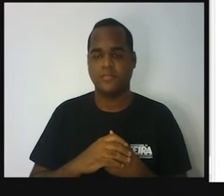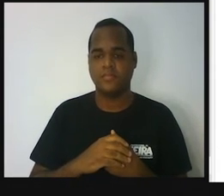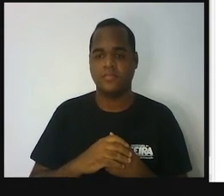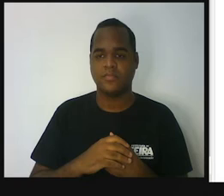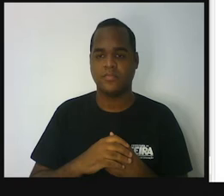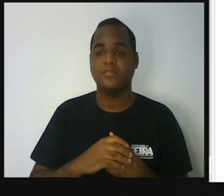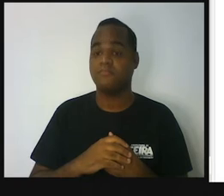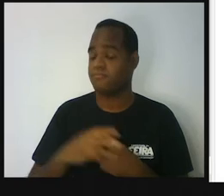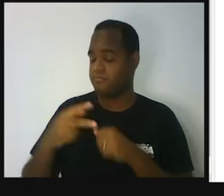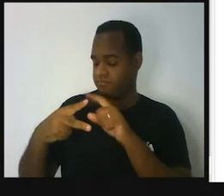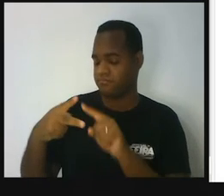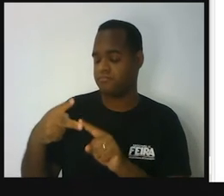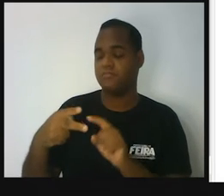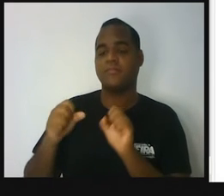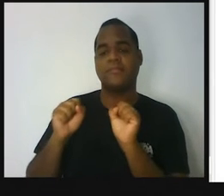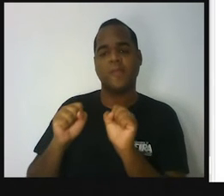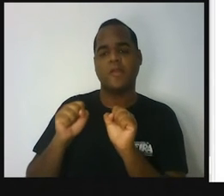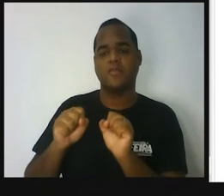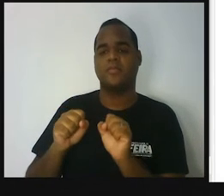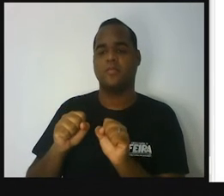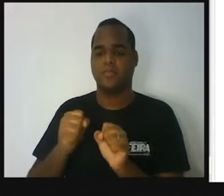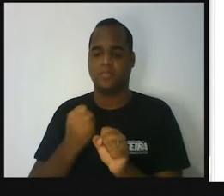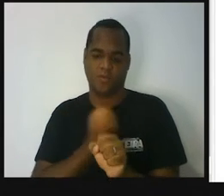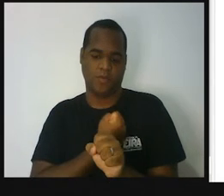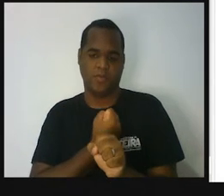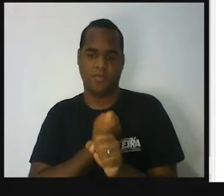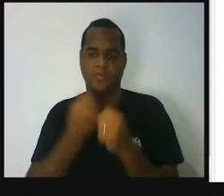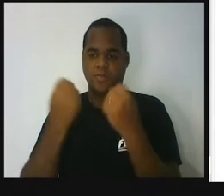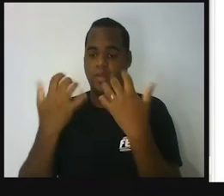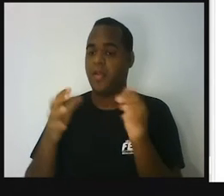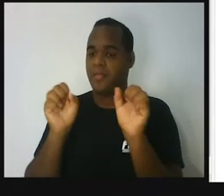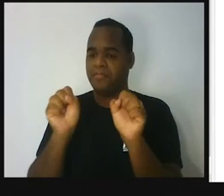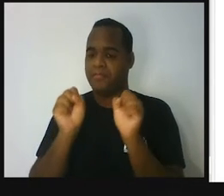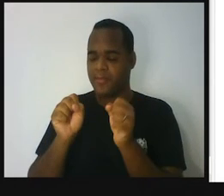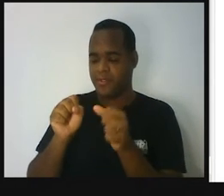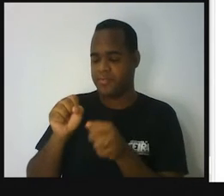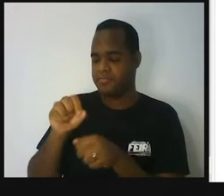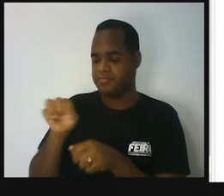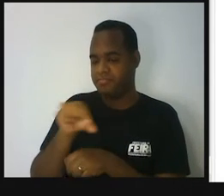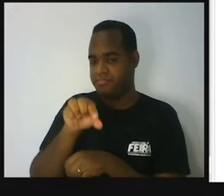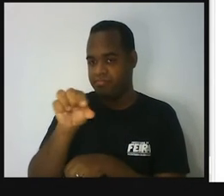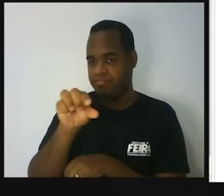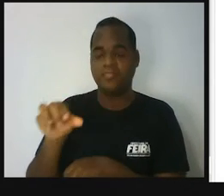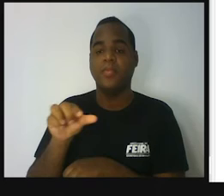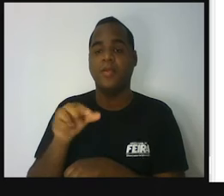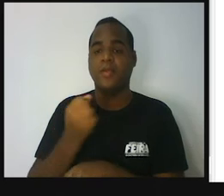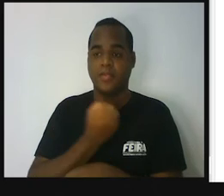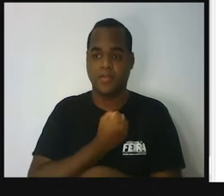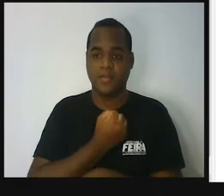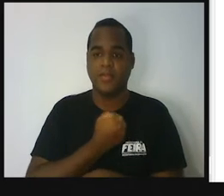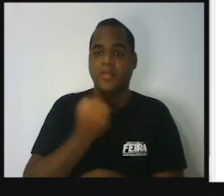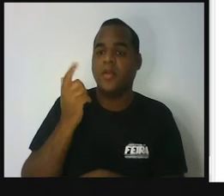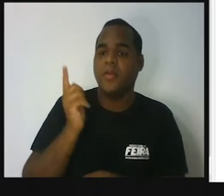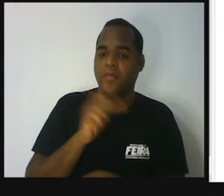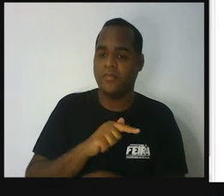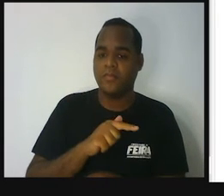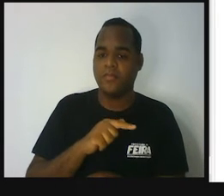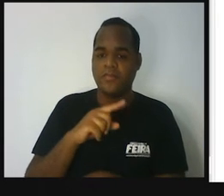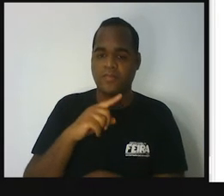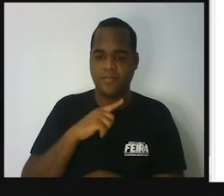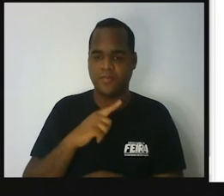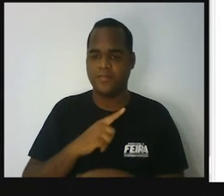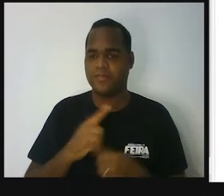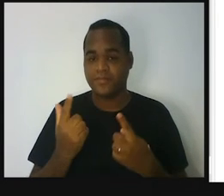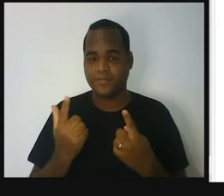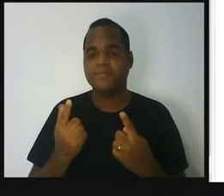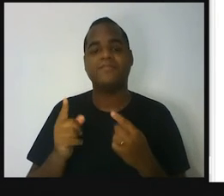seja, qual é o número que Júlia pode jogar o dadinho e esse número faz com que ela ganhe? É isso